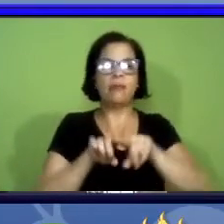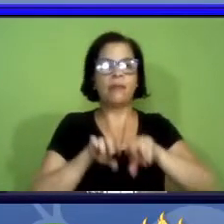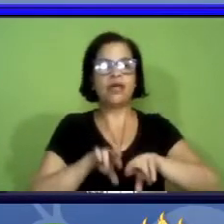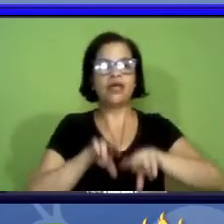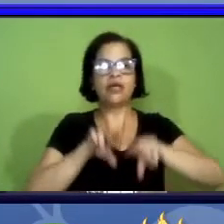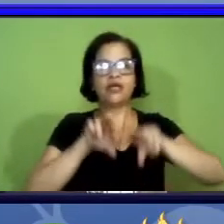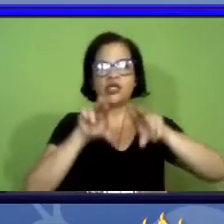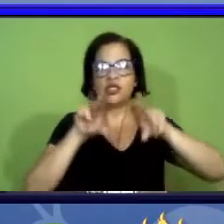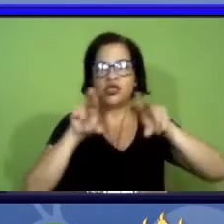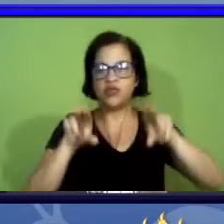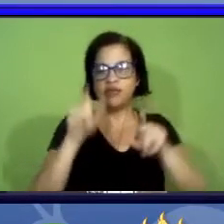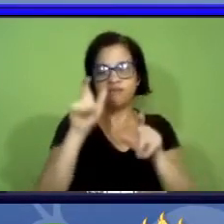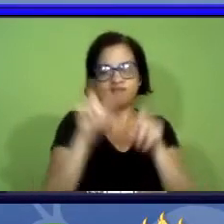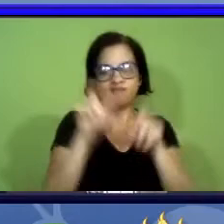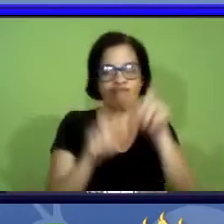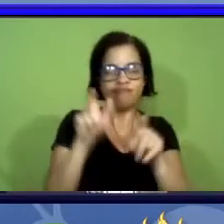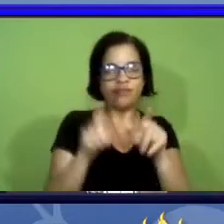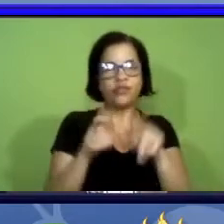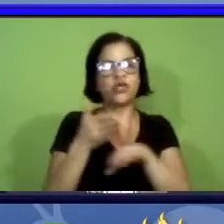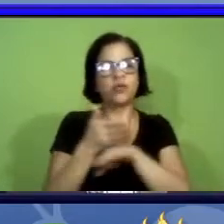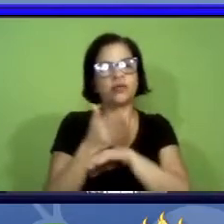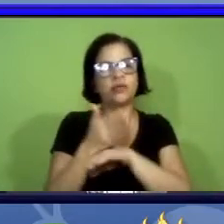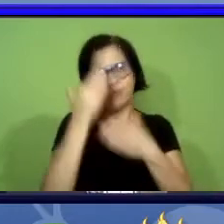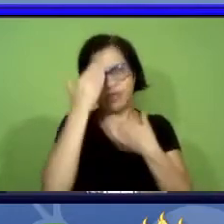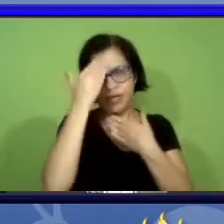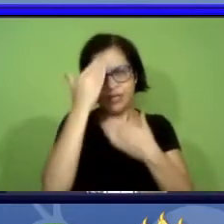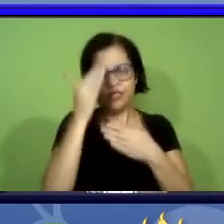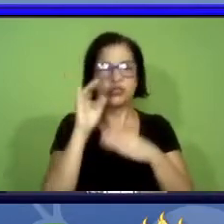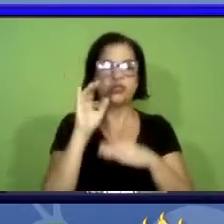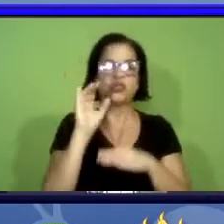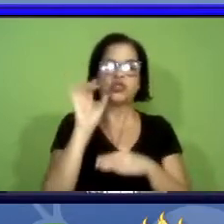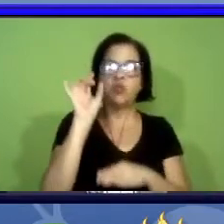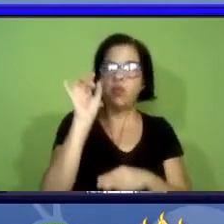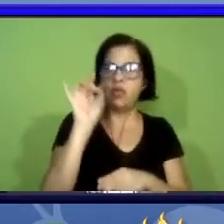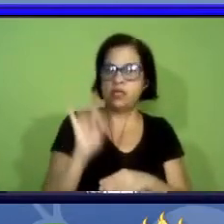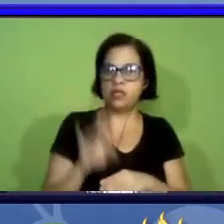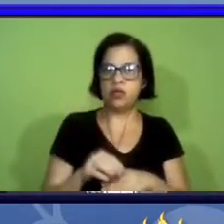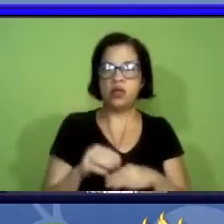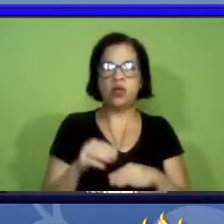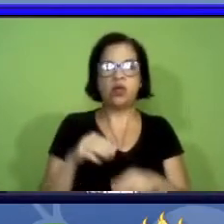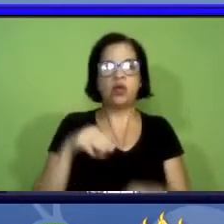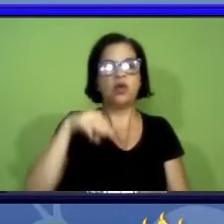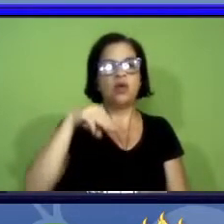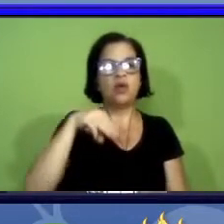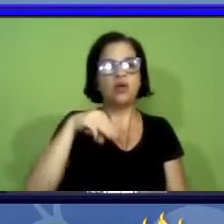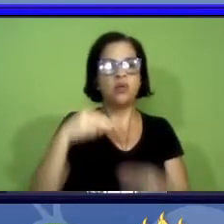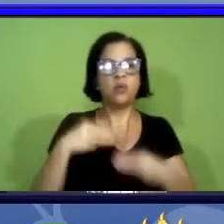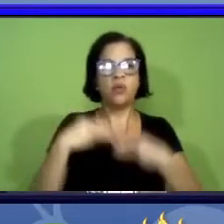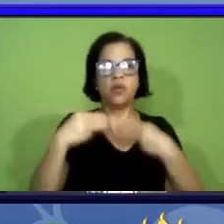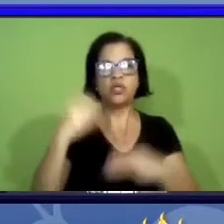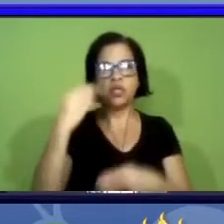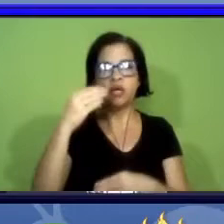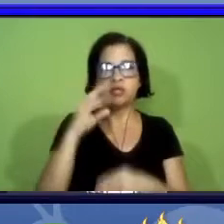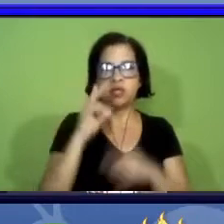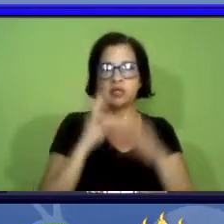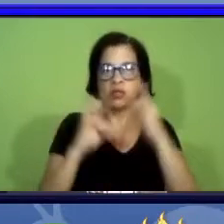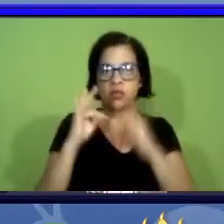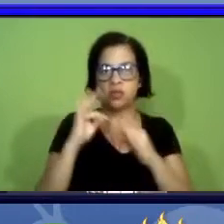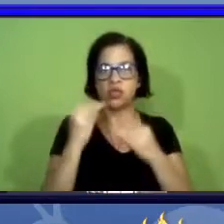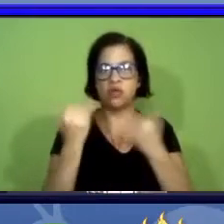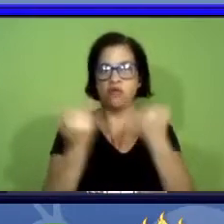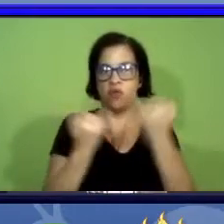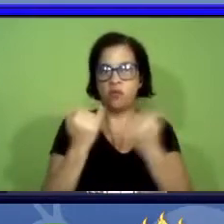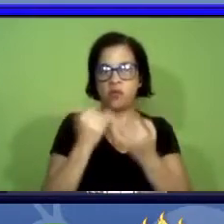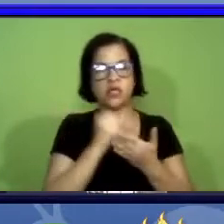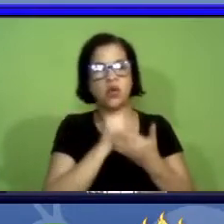pessoas então quero agradecer especialmente ao Ministério da Ciência e Tecnologia e Informação pelo